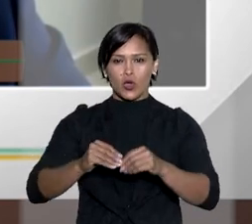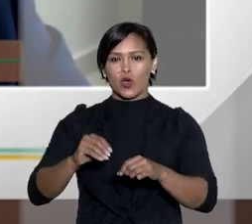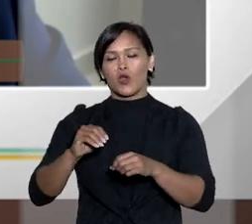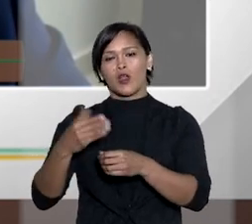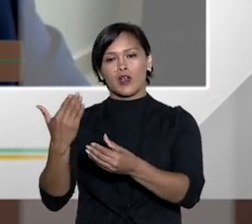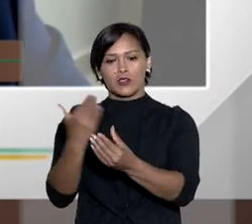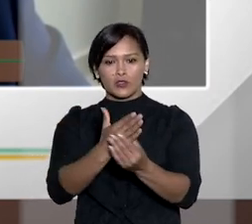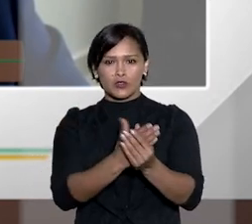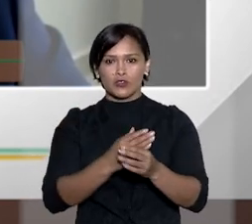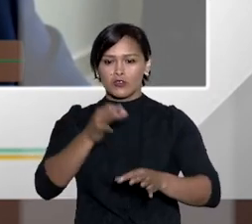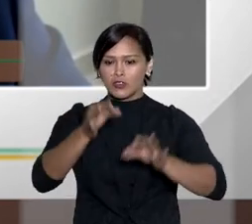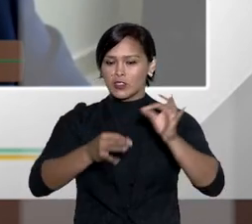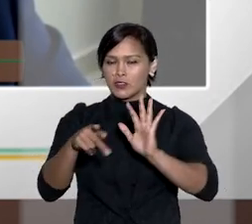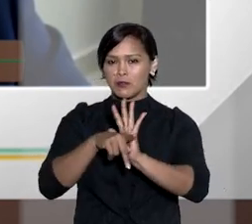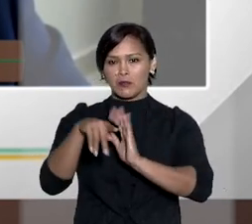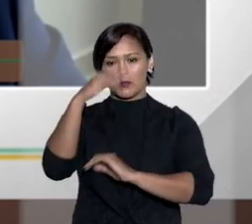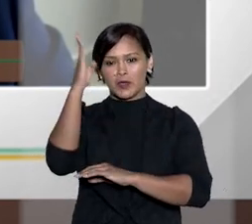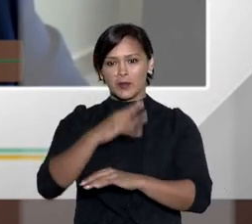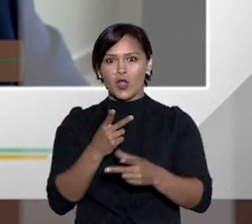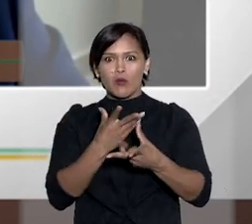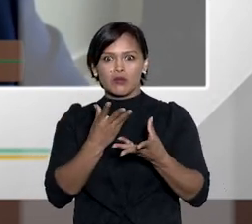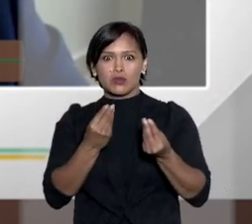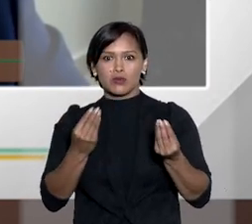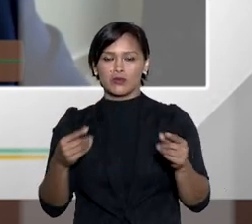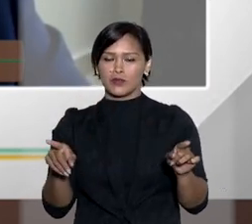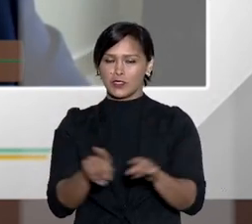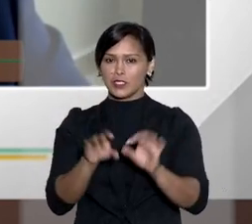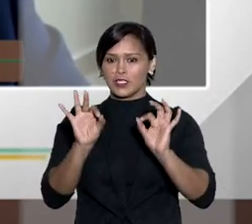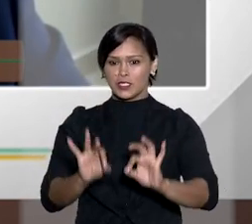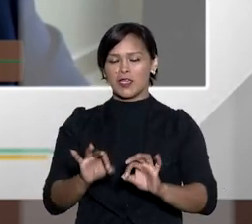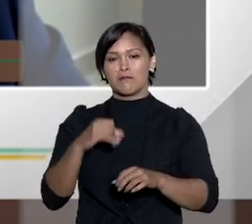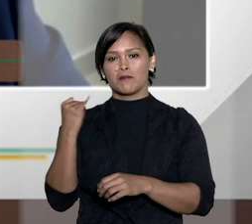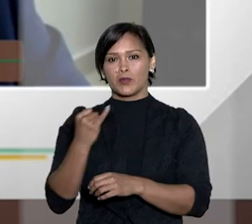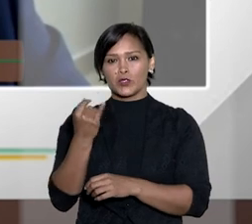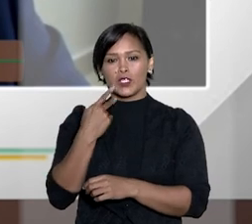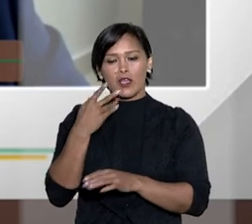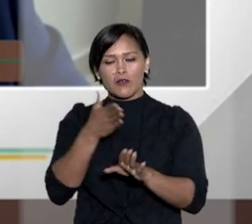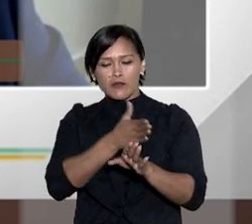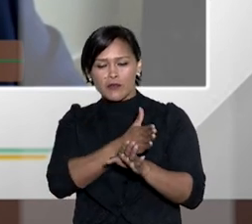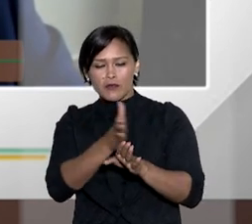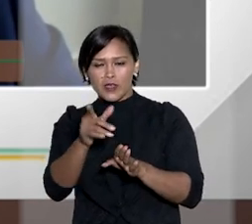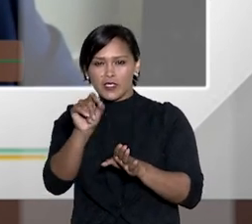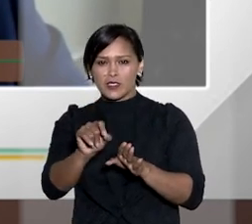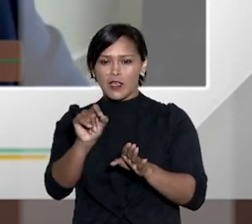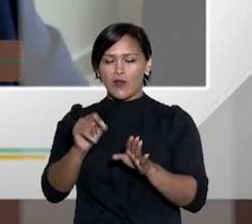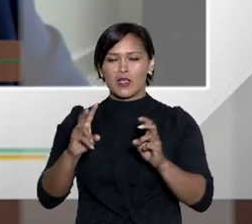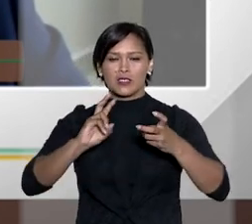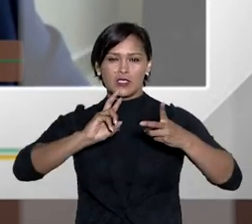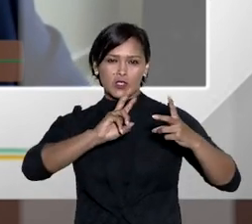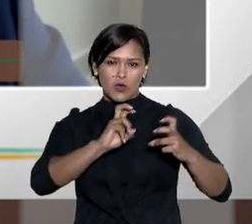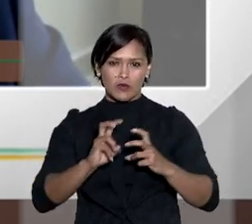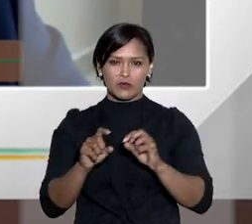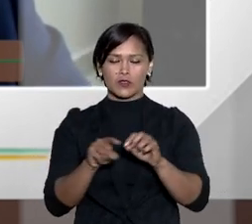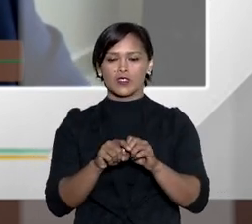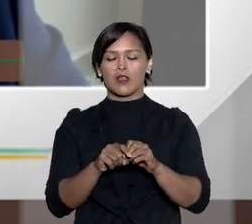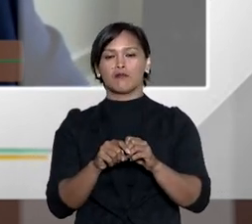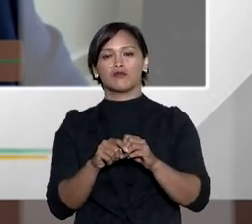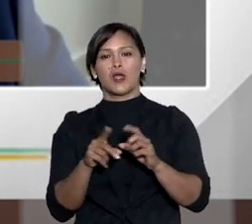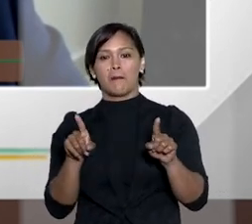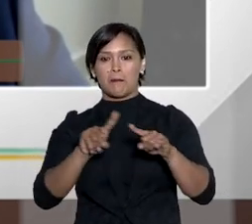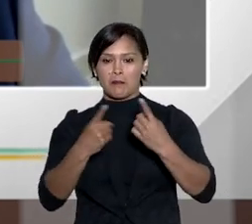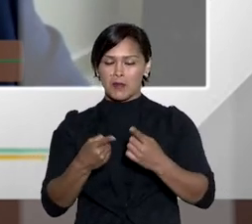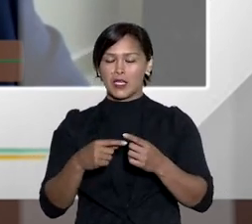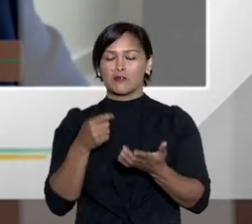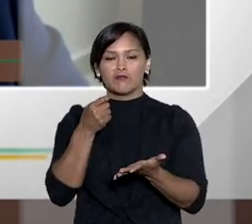absorve praticamente 50% das demandas da justiça brasileira ser muita coisa e consegue dar vazão